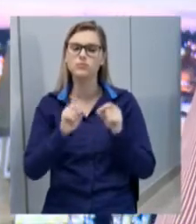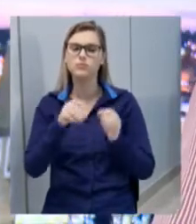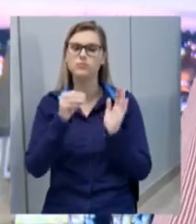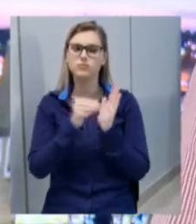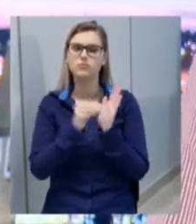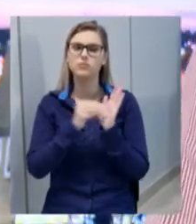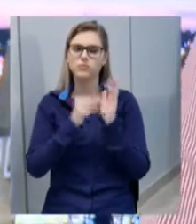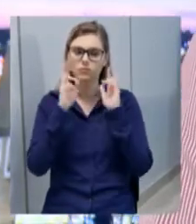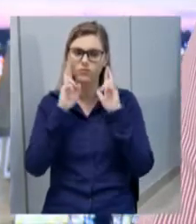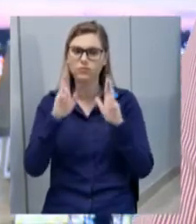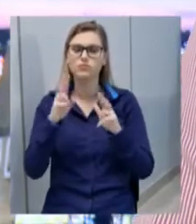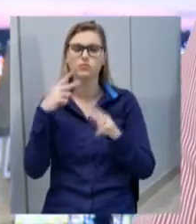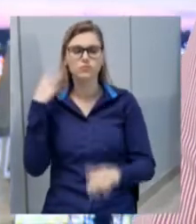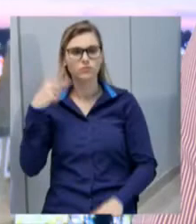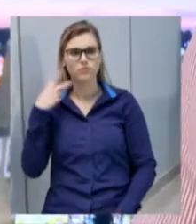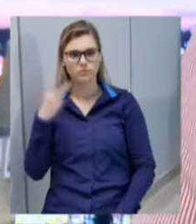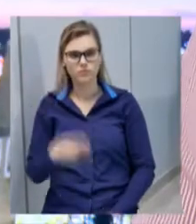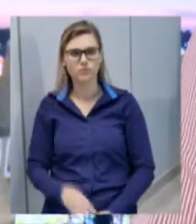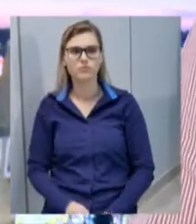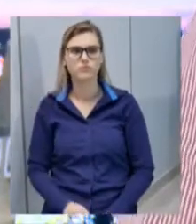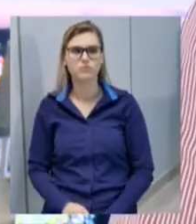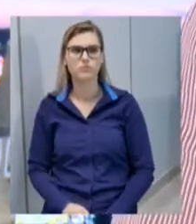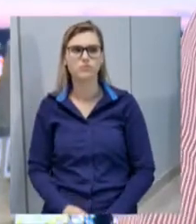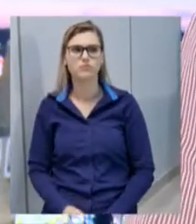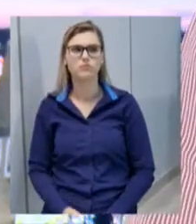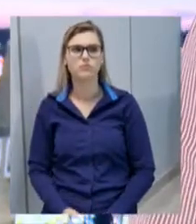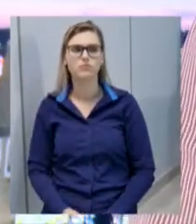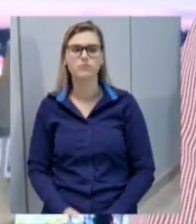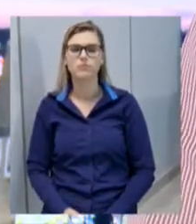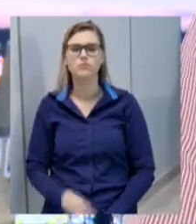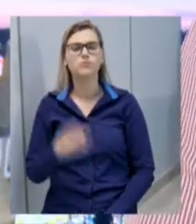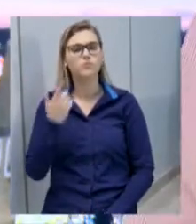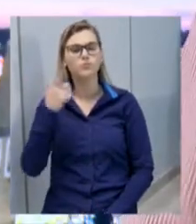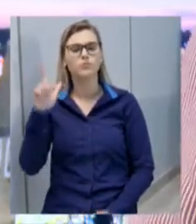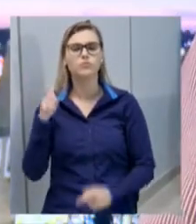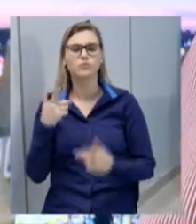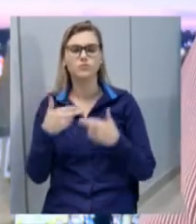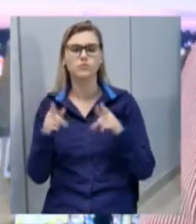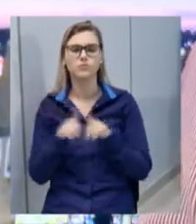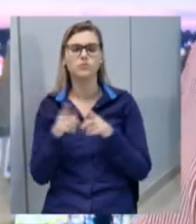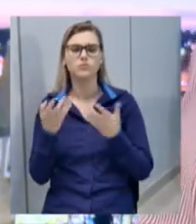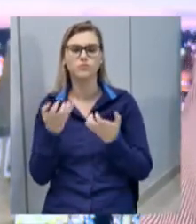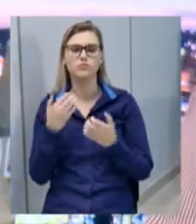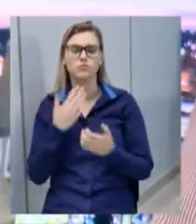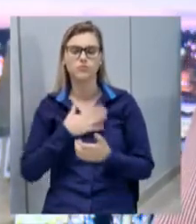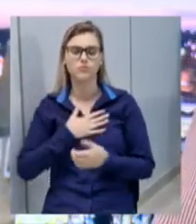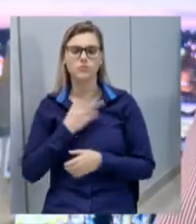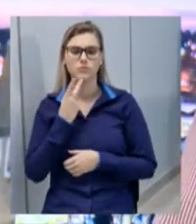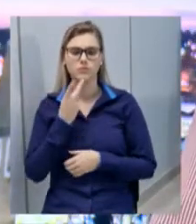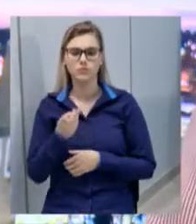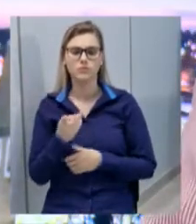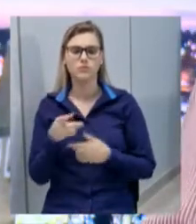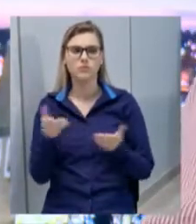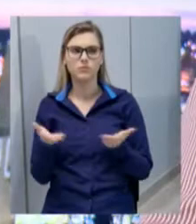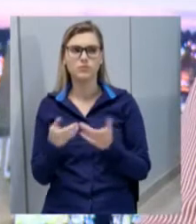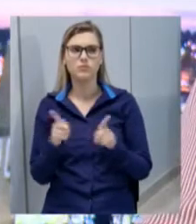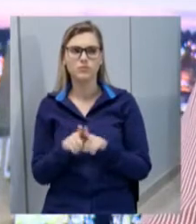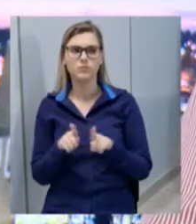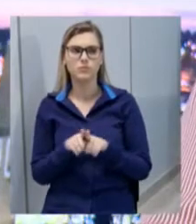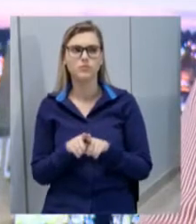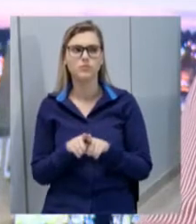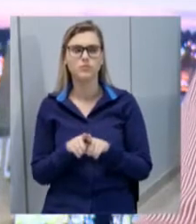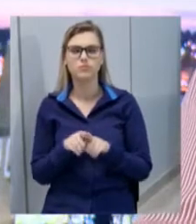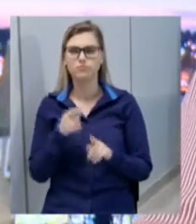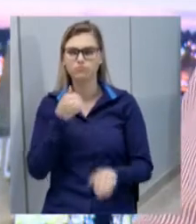os vereadores. Uma outra citação que eu gostaria de comentar, e agora com lamento,